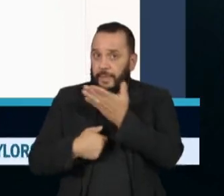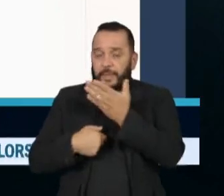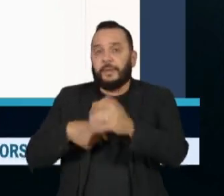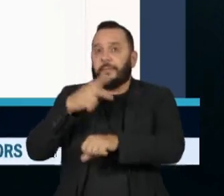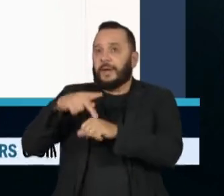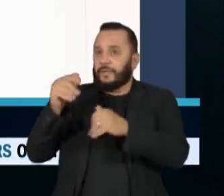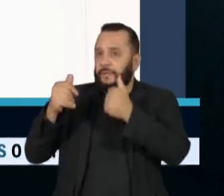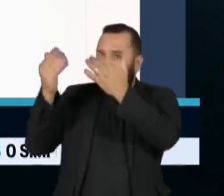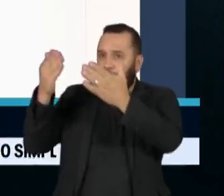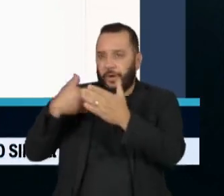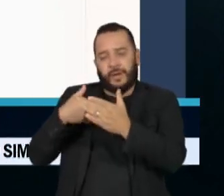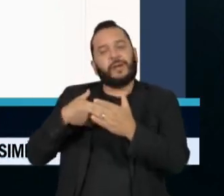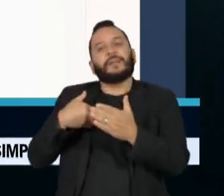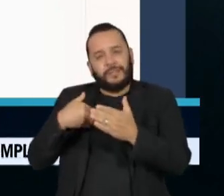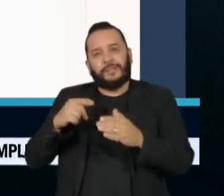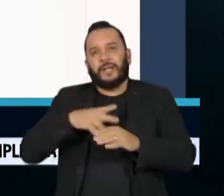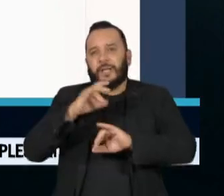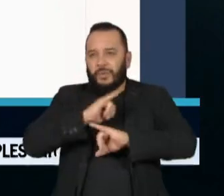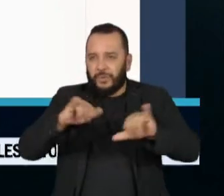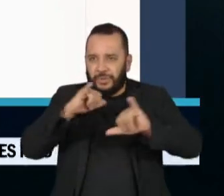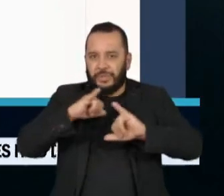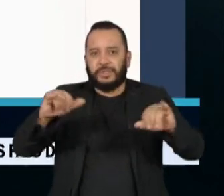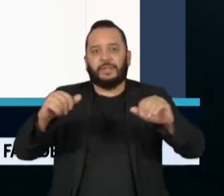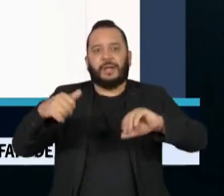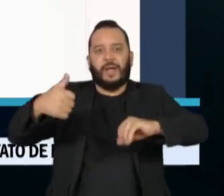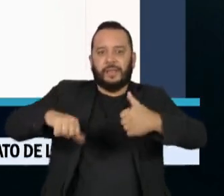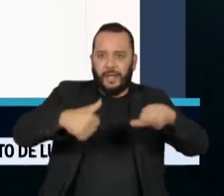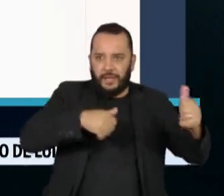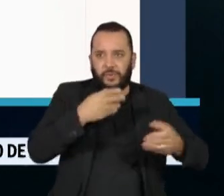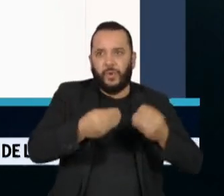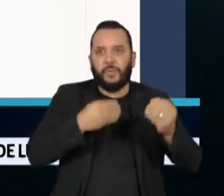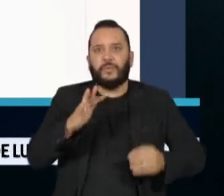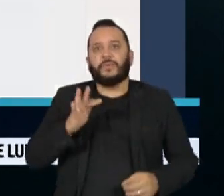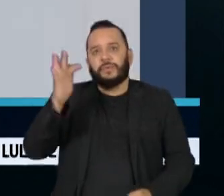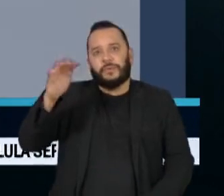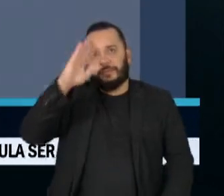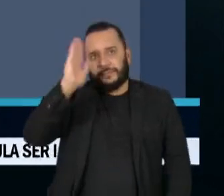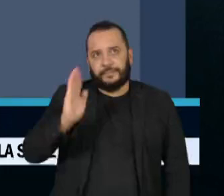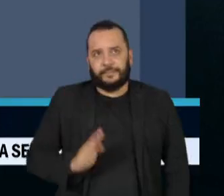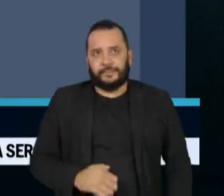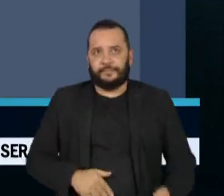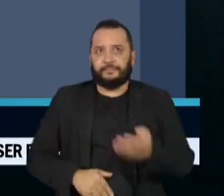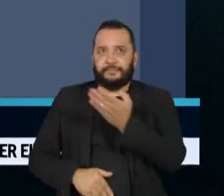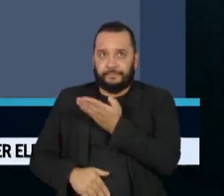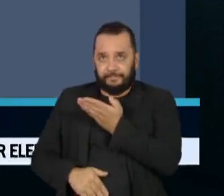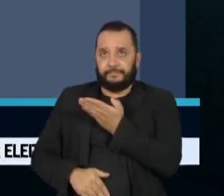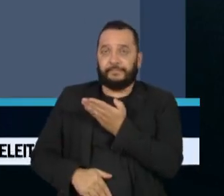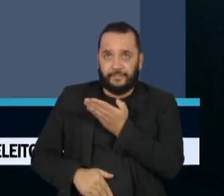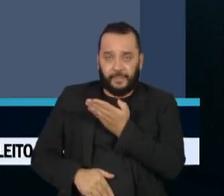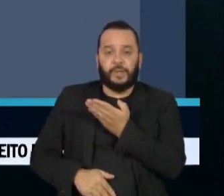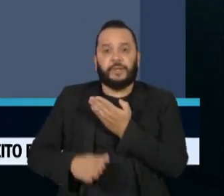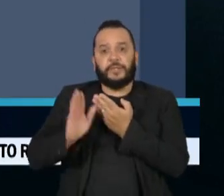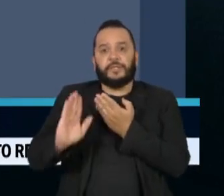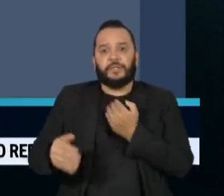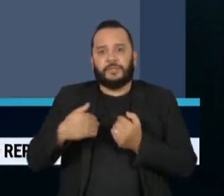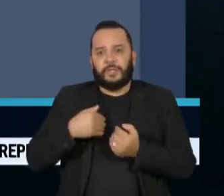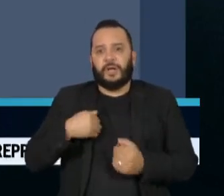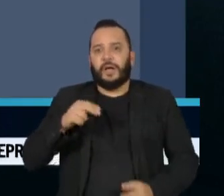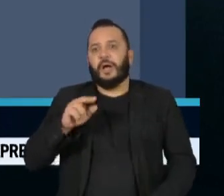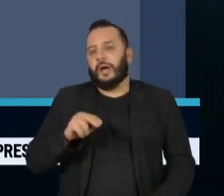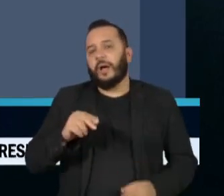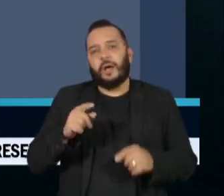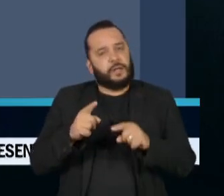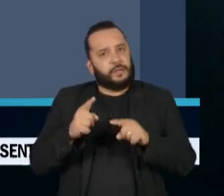internacionais, não faltam notícias e análises sobre o futuro do Brasil. Em seu editorial, o britânico The Guardian